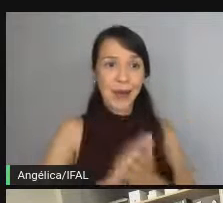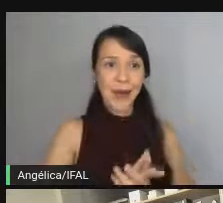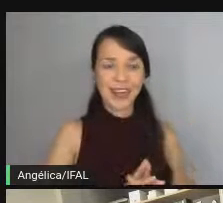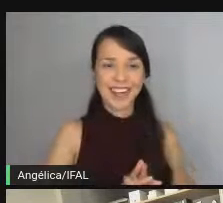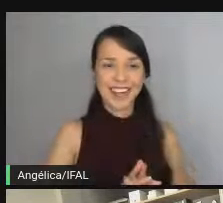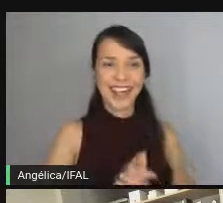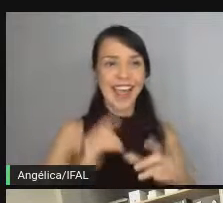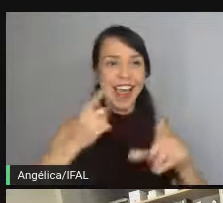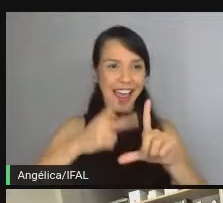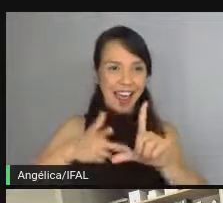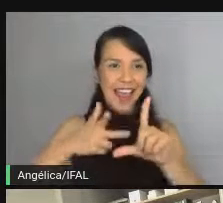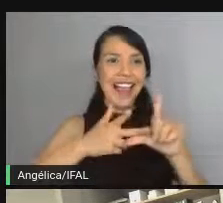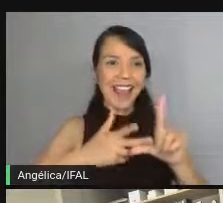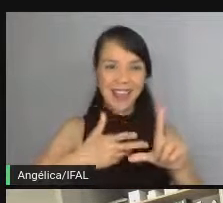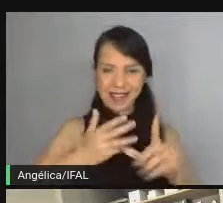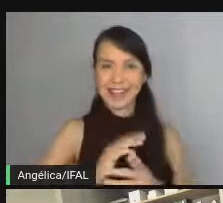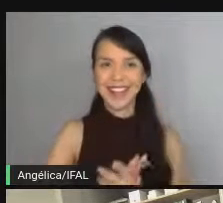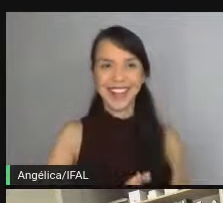É live, live.